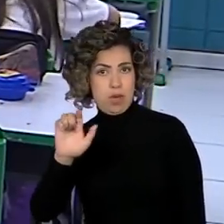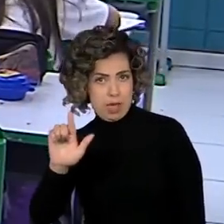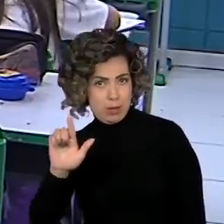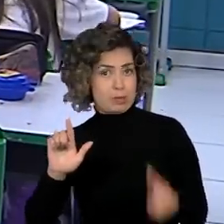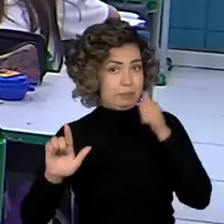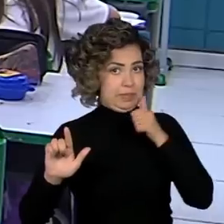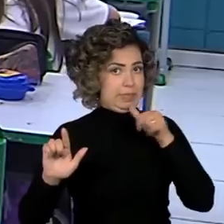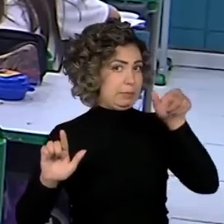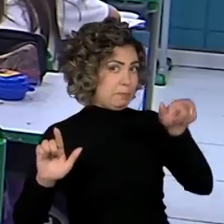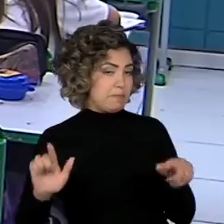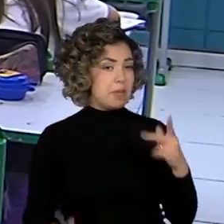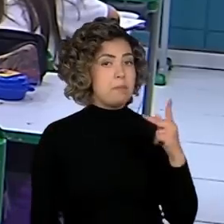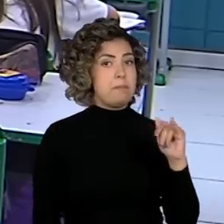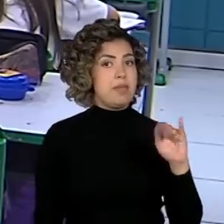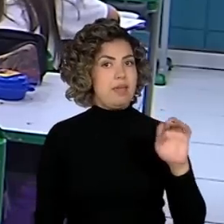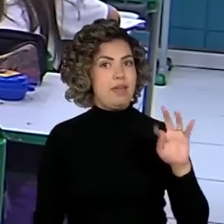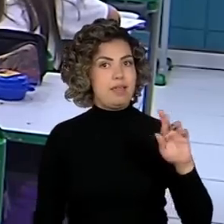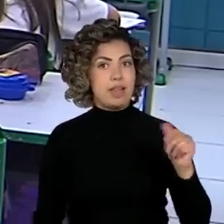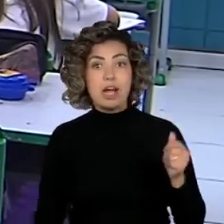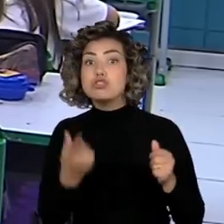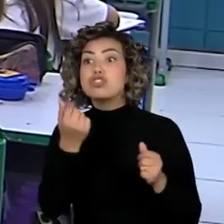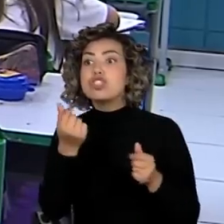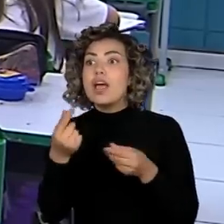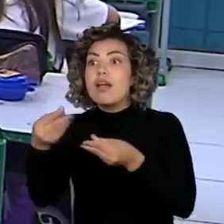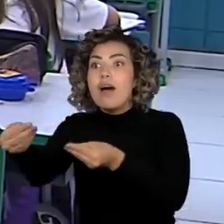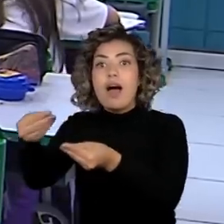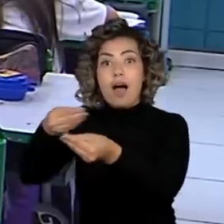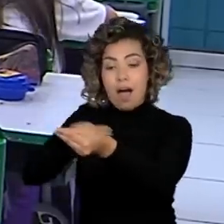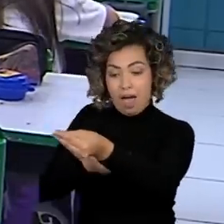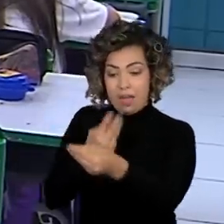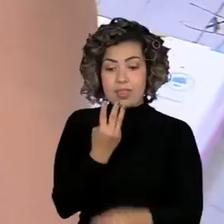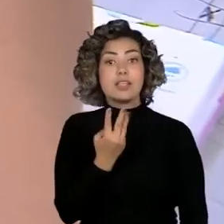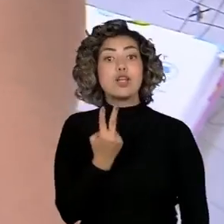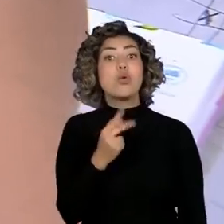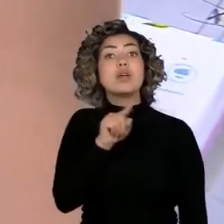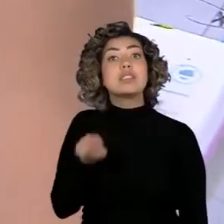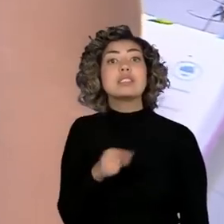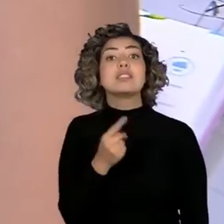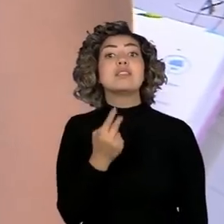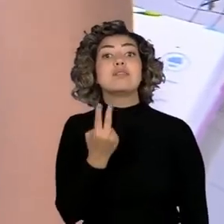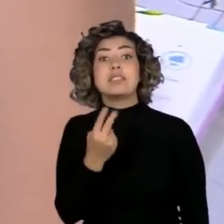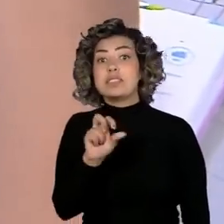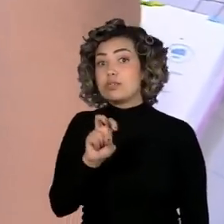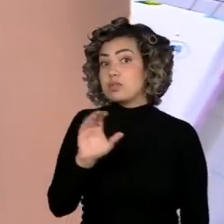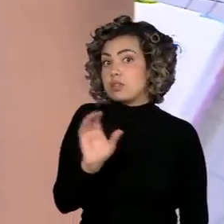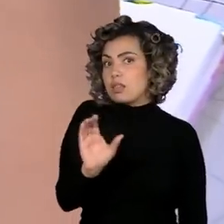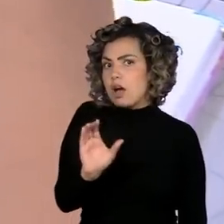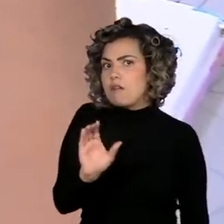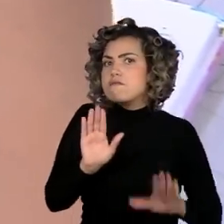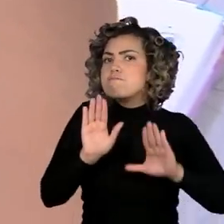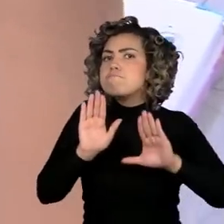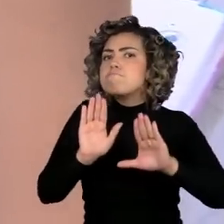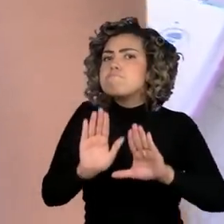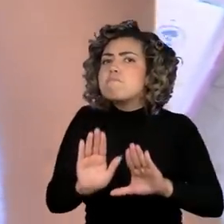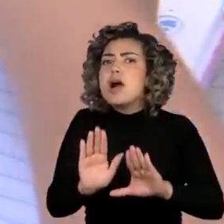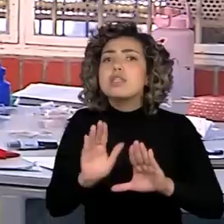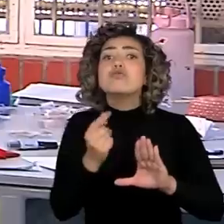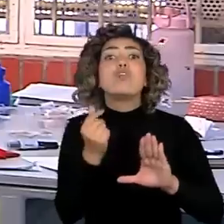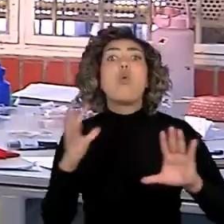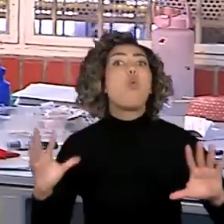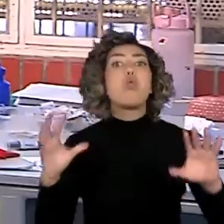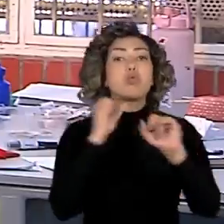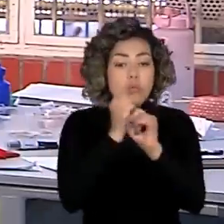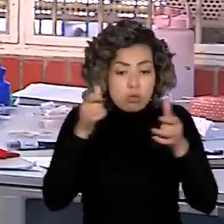,26 de troco. O problema quer saber quantos reais eles ficaram no total.